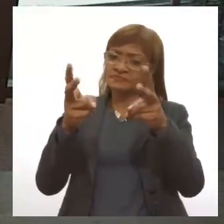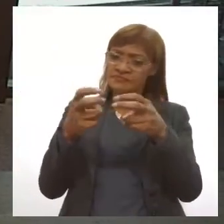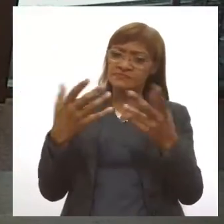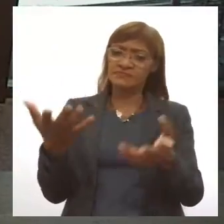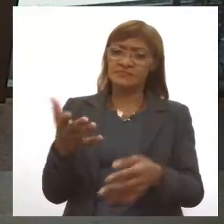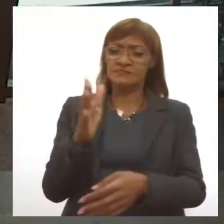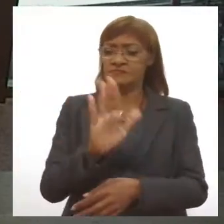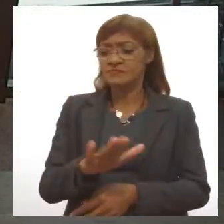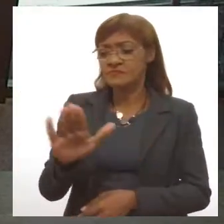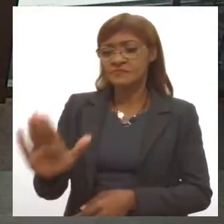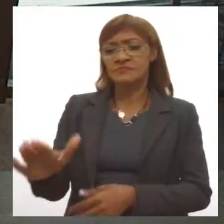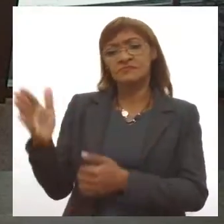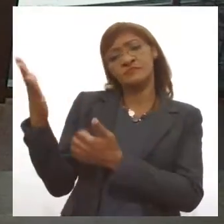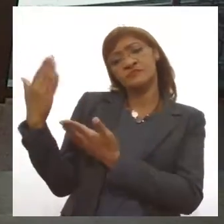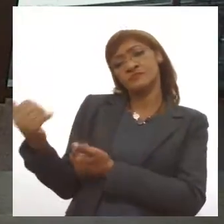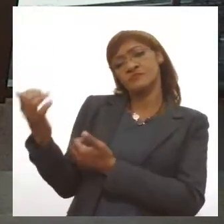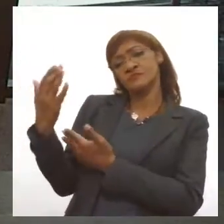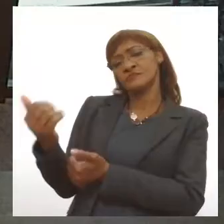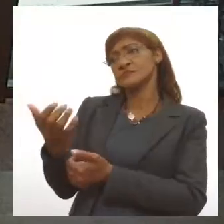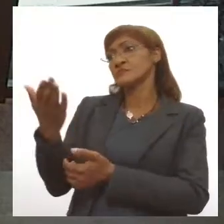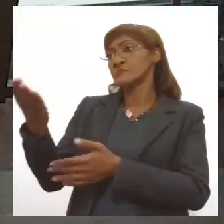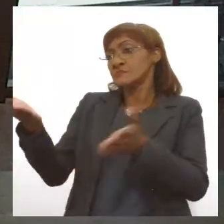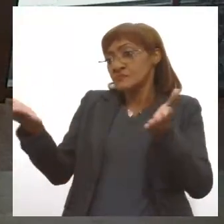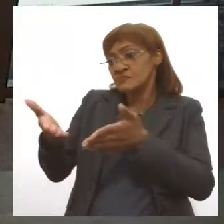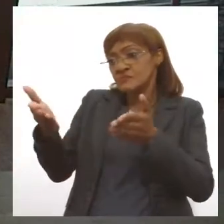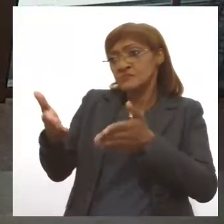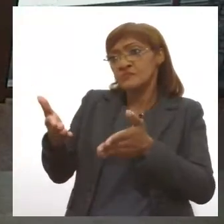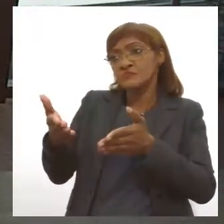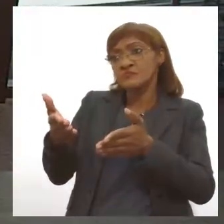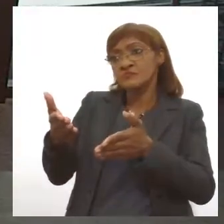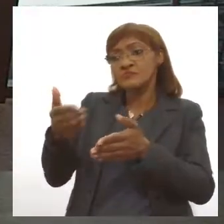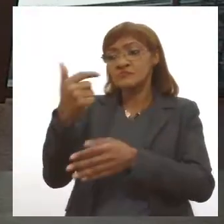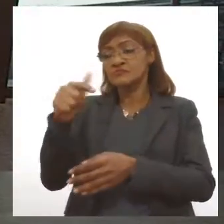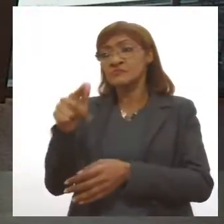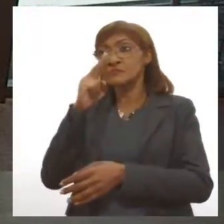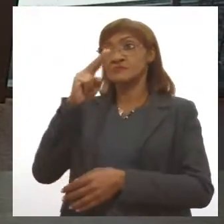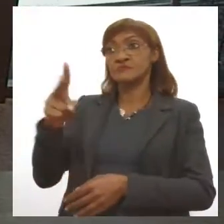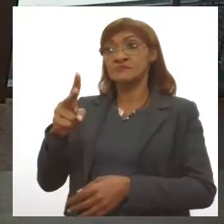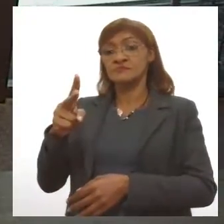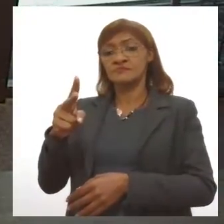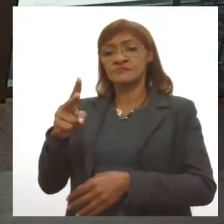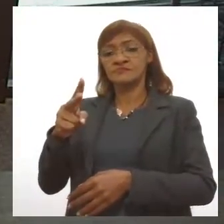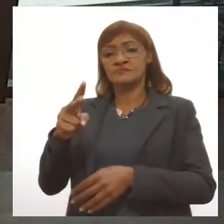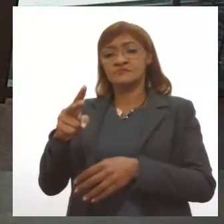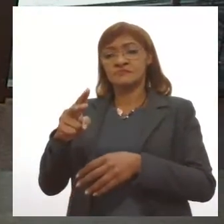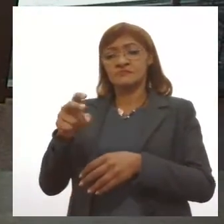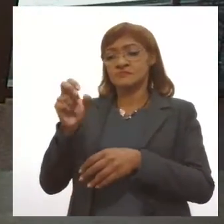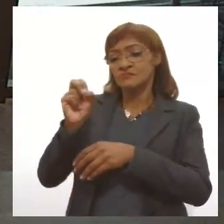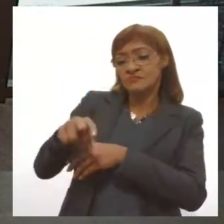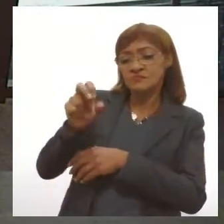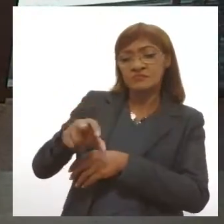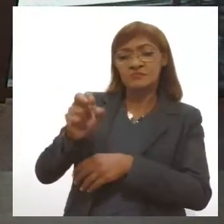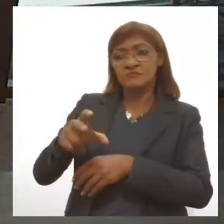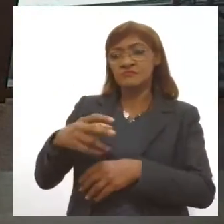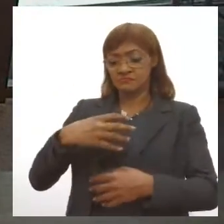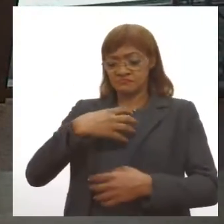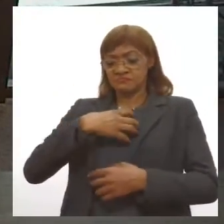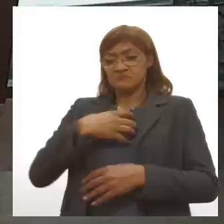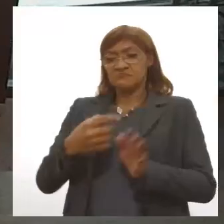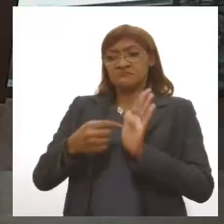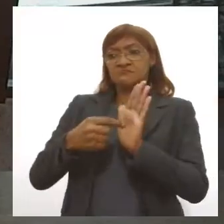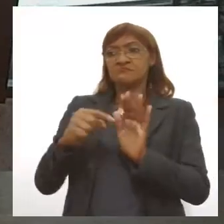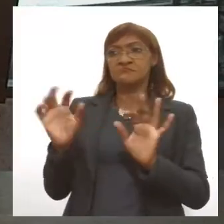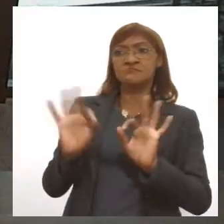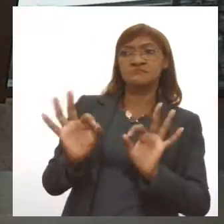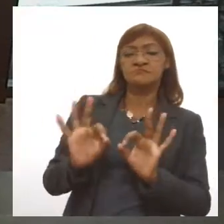jovens, hoje, elas estão mais distantes do vírus em relação a ter os sintomas, apresentarem os sintomas e também a